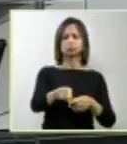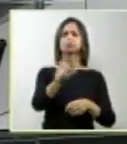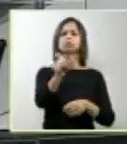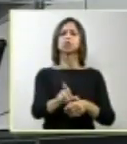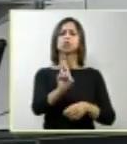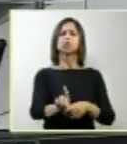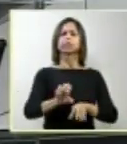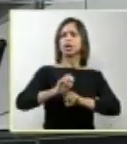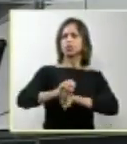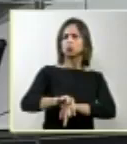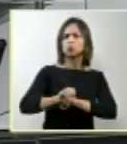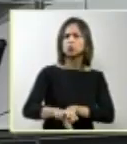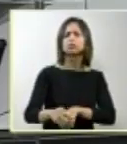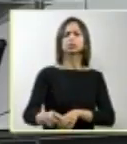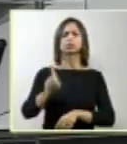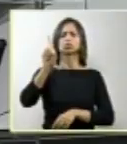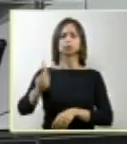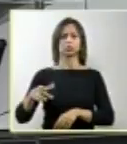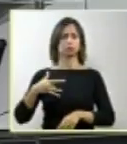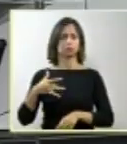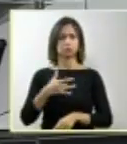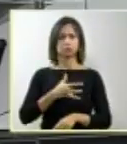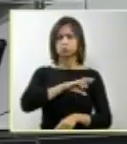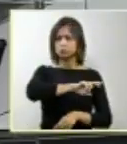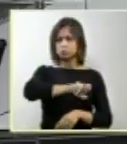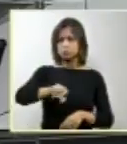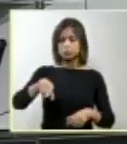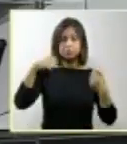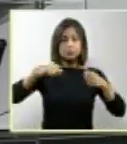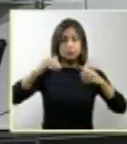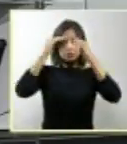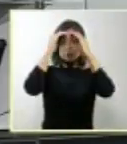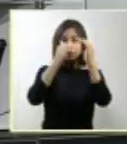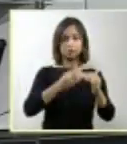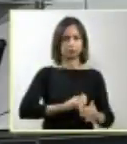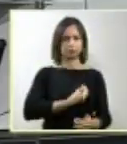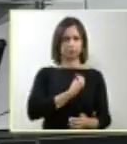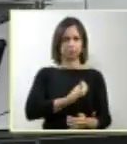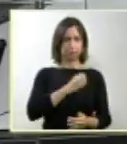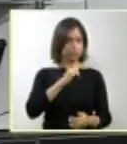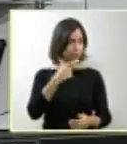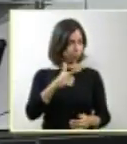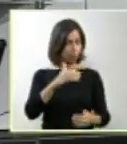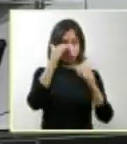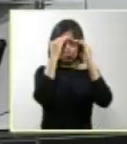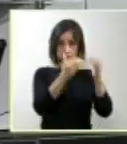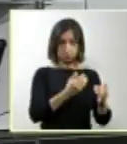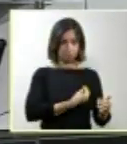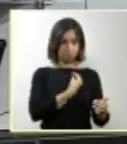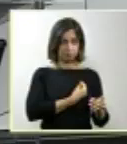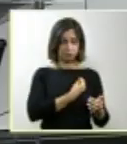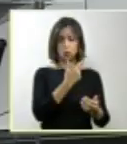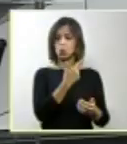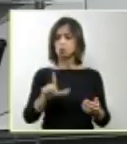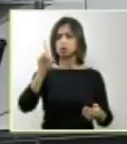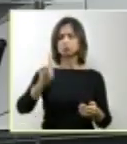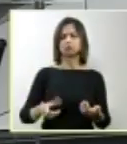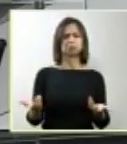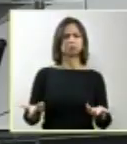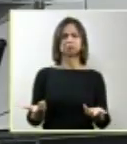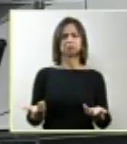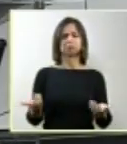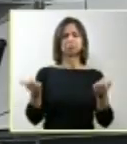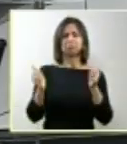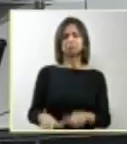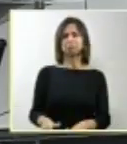soubermos uma sociedade dita civilizada respeitar o direito à vida, todos os outros passam a ser direitos mortos, sem finalidade,